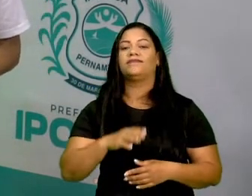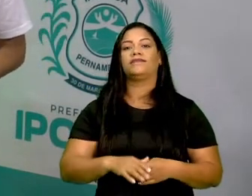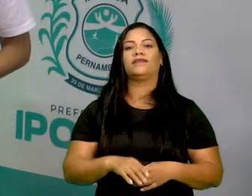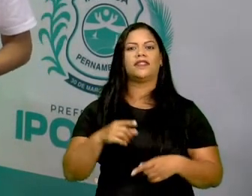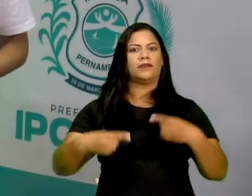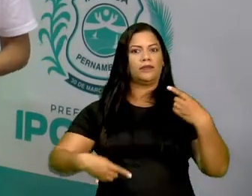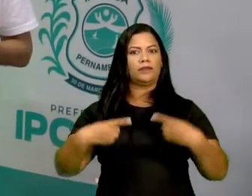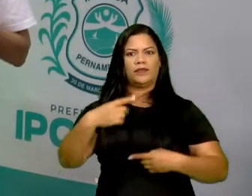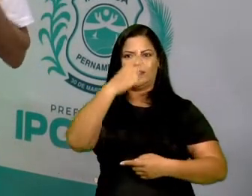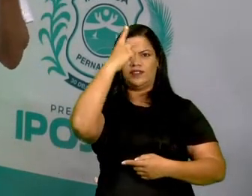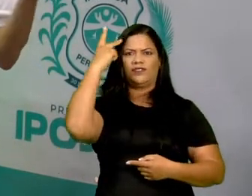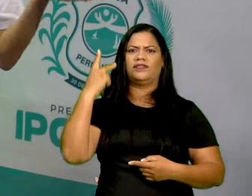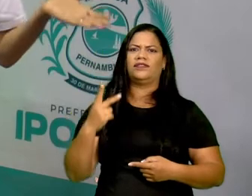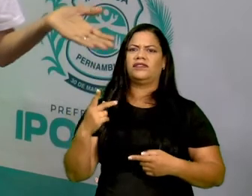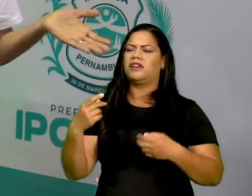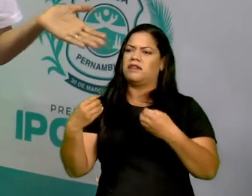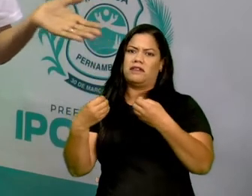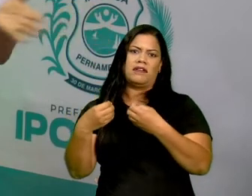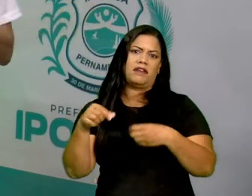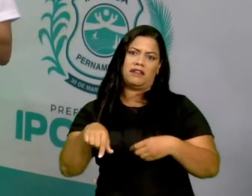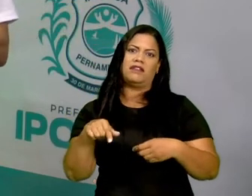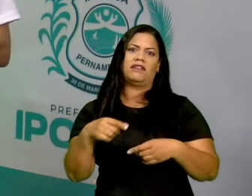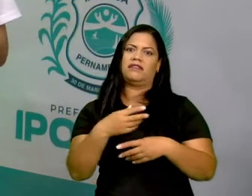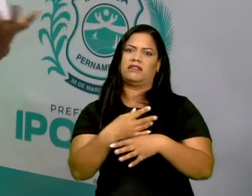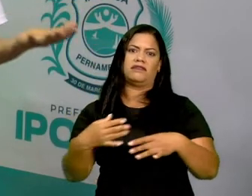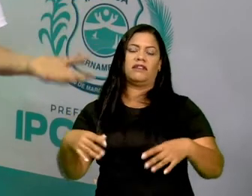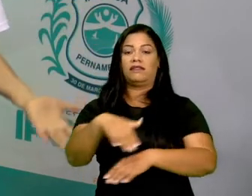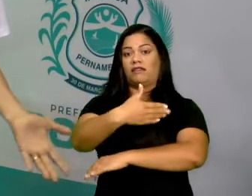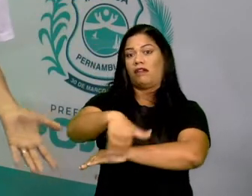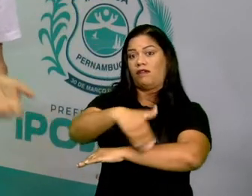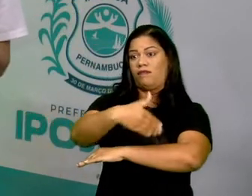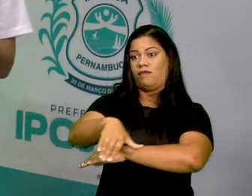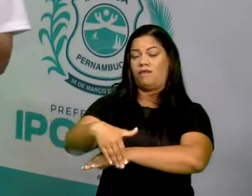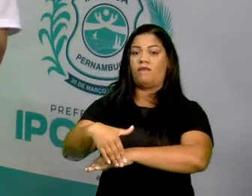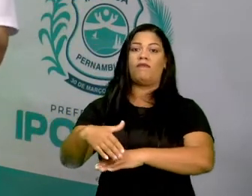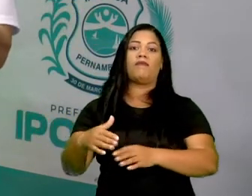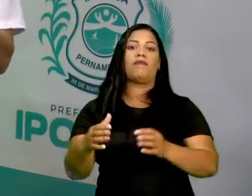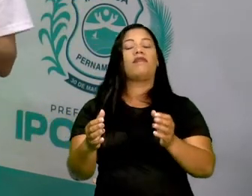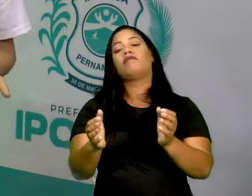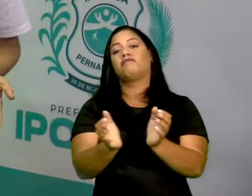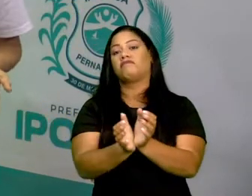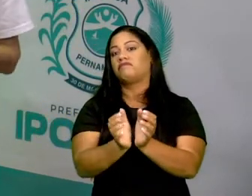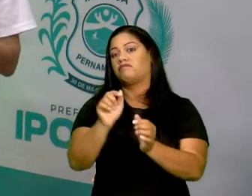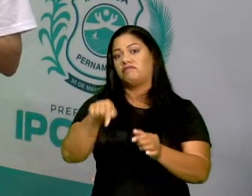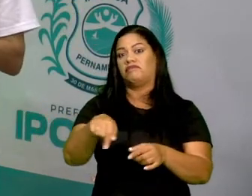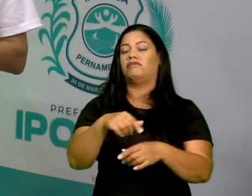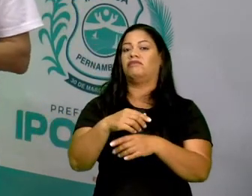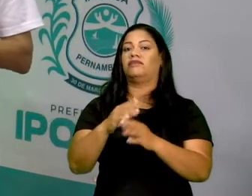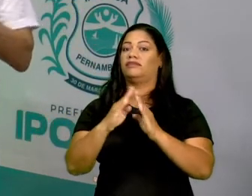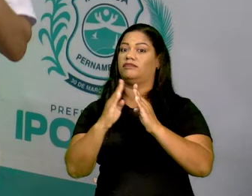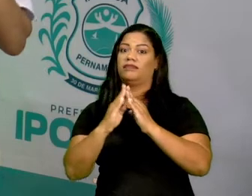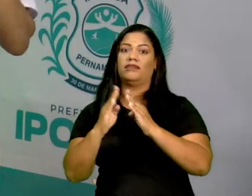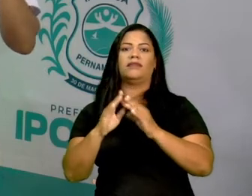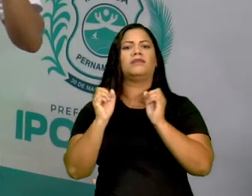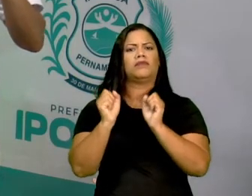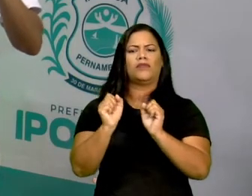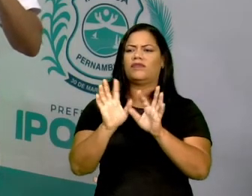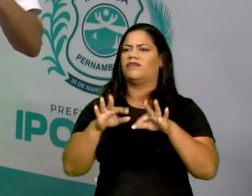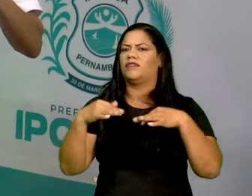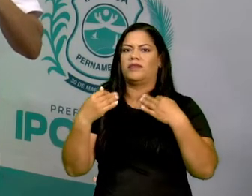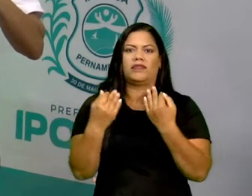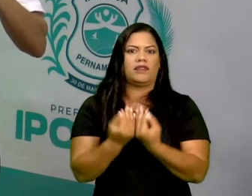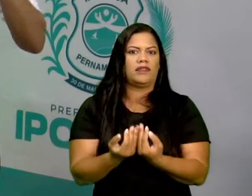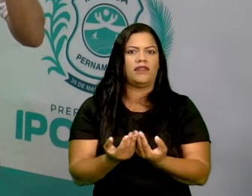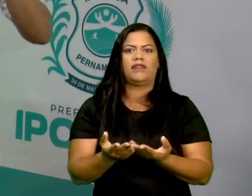você conhece, pode morar na sua rua, na sua comunidade, pode ser sua família, pode ser